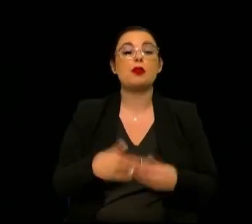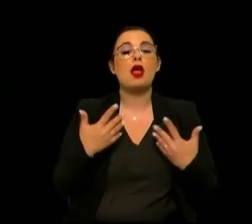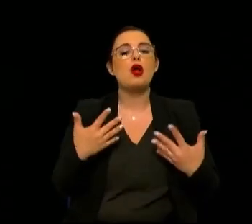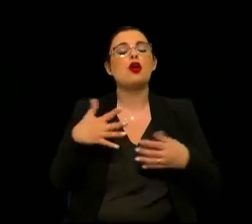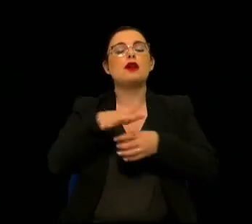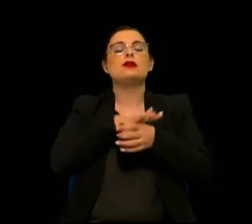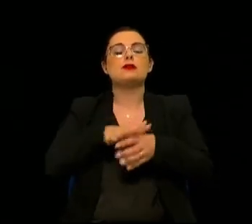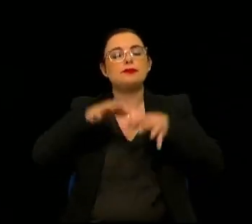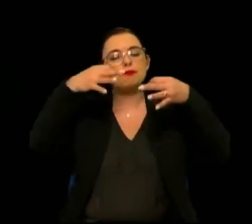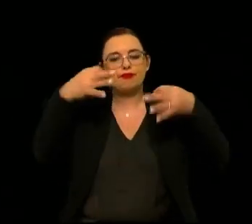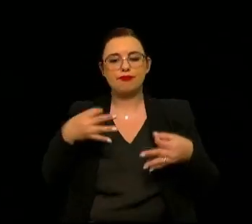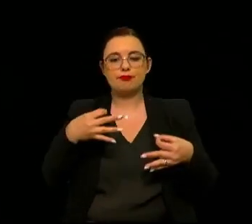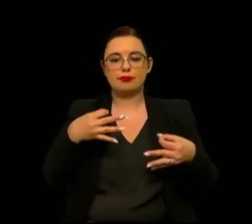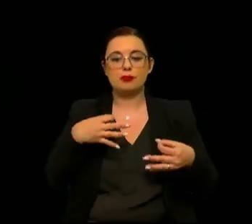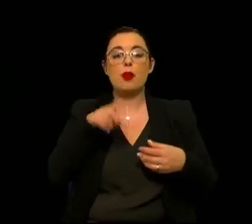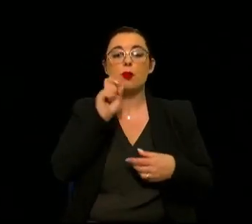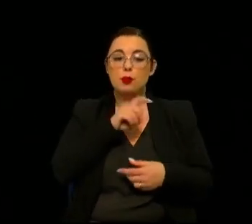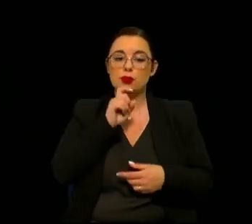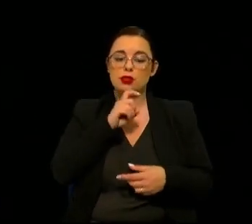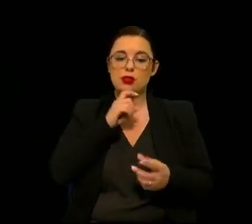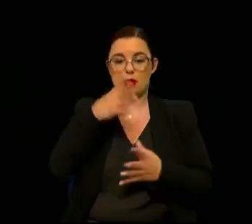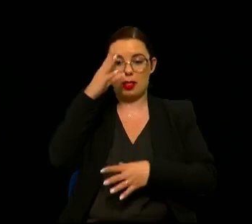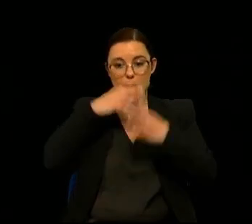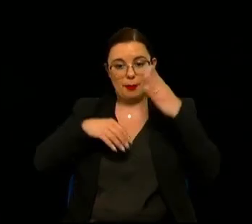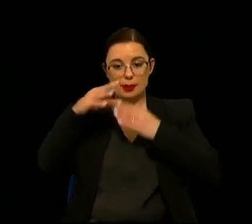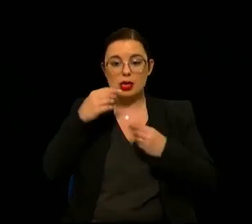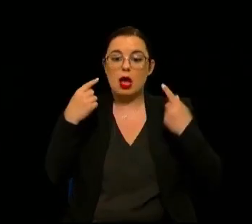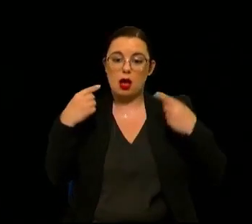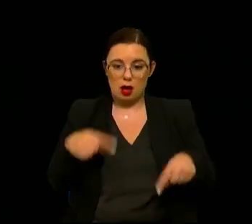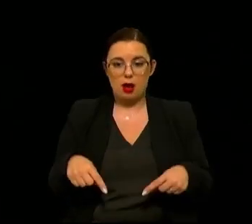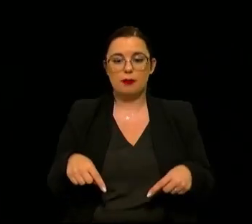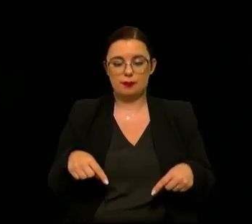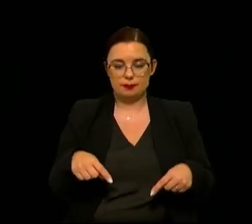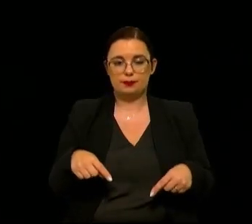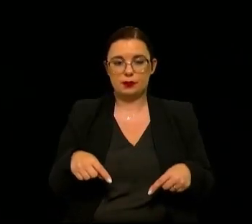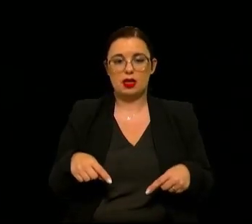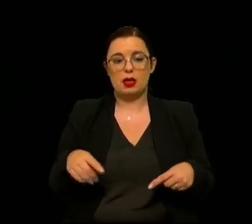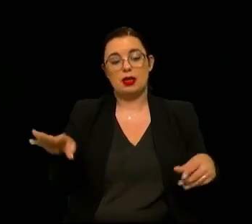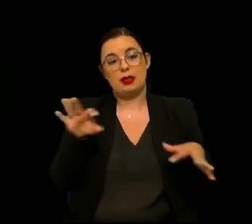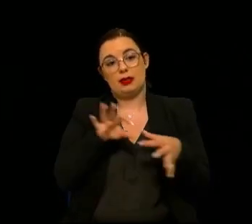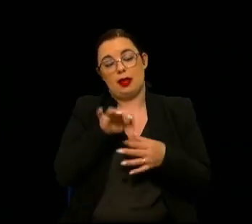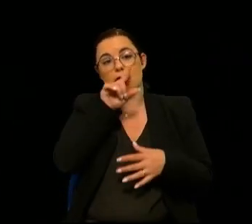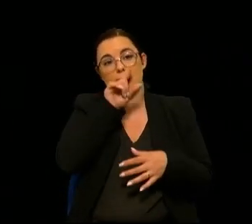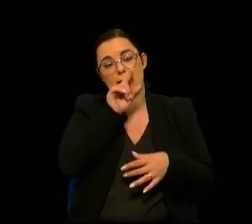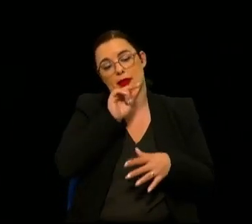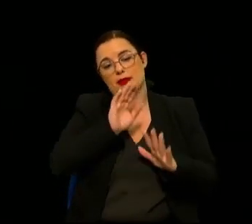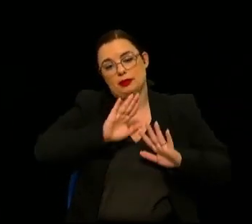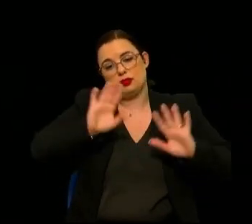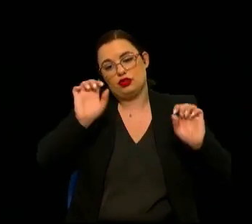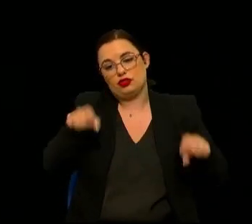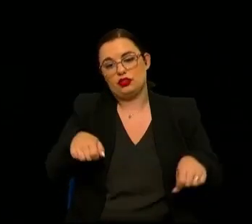Contextualizando isto, que há aqui um potencial de aprendizagem, em relação aos pombos, efetivamente,